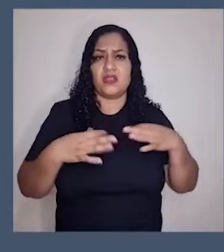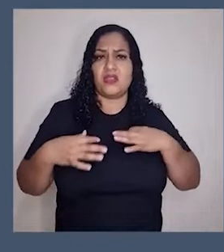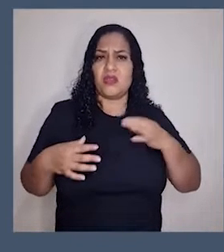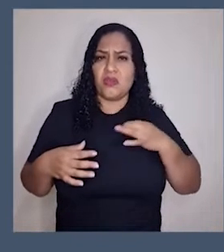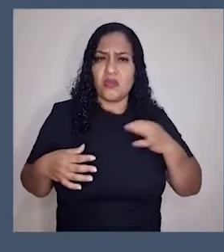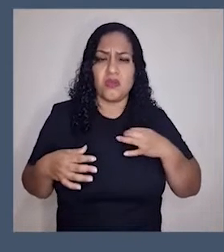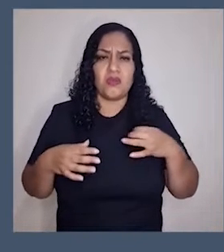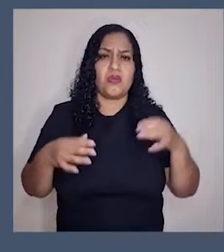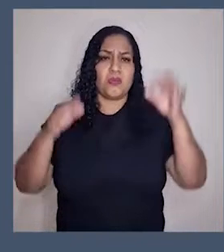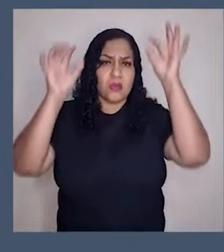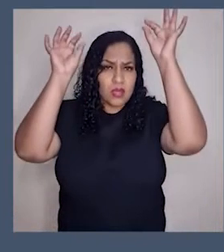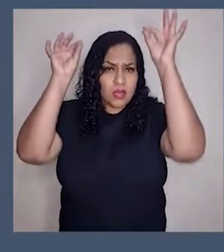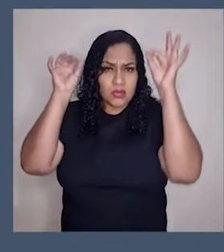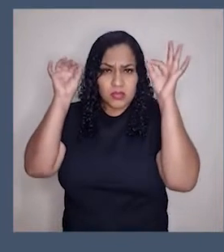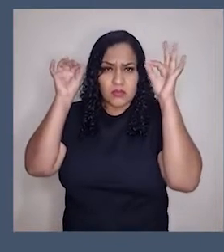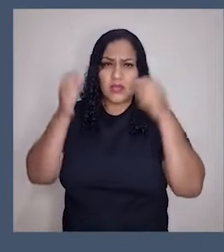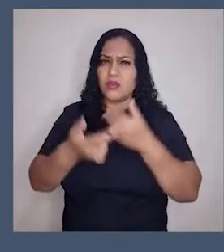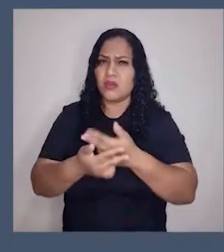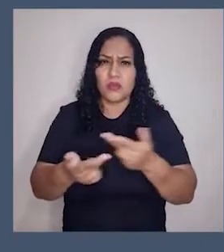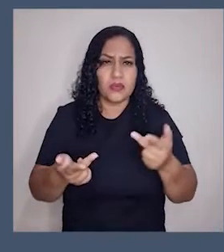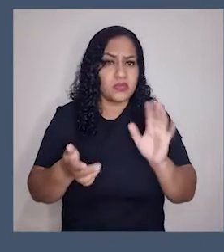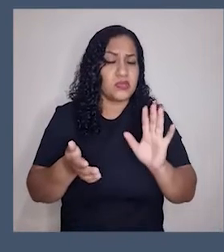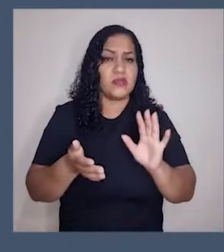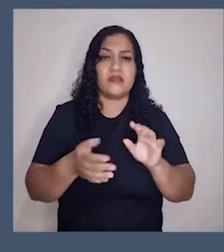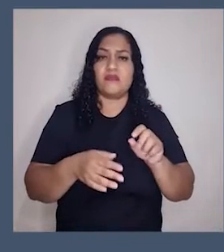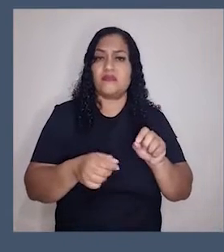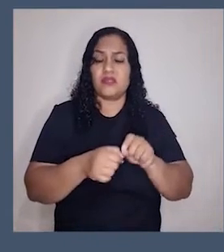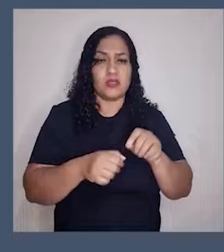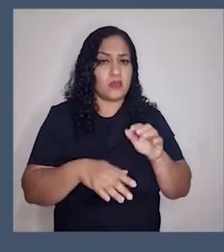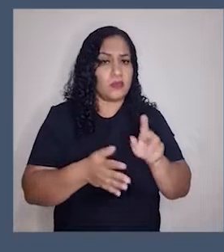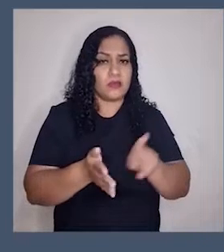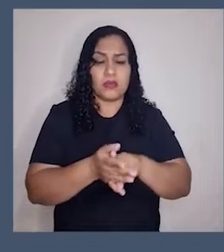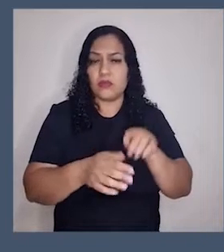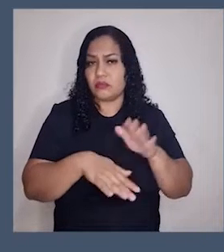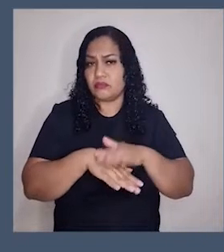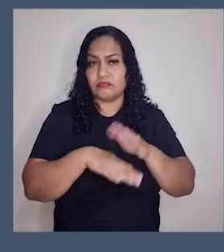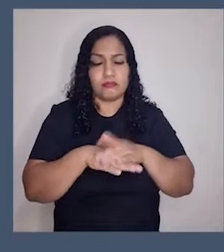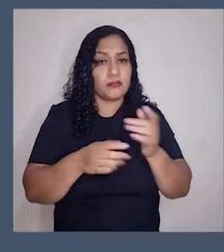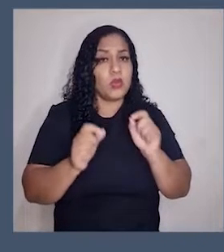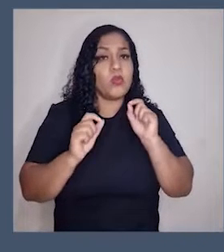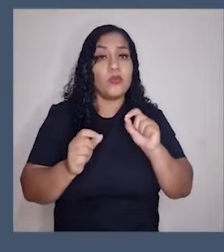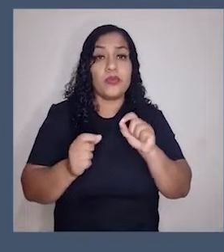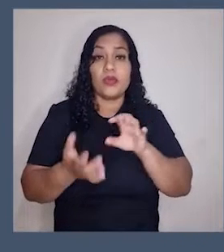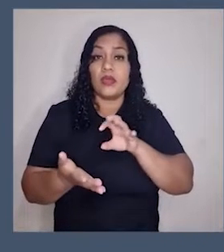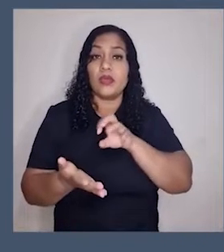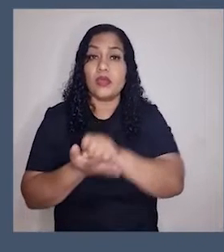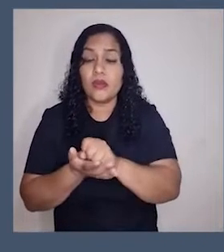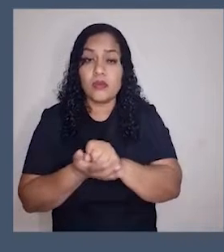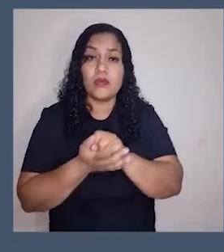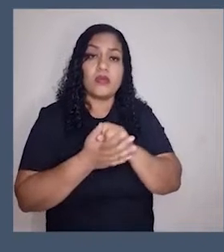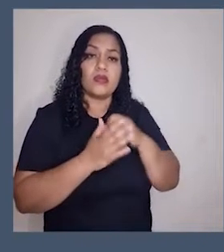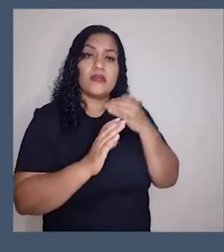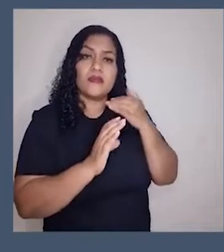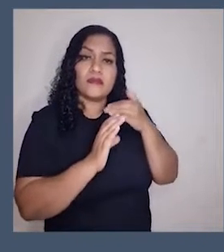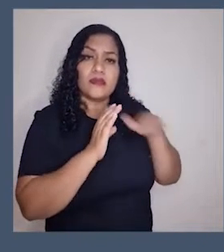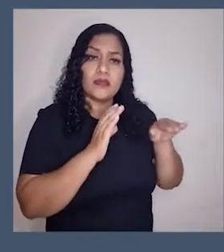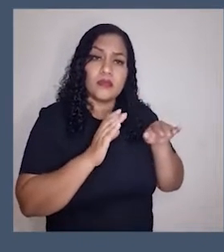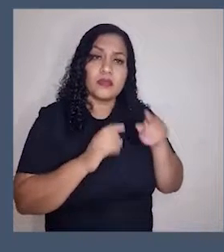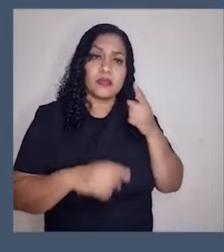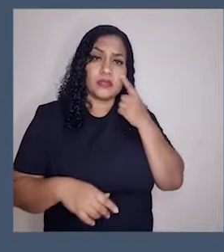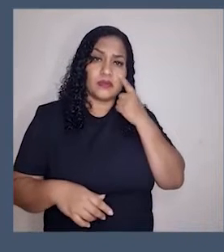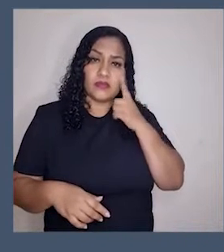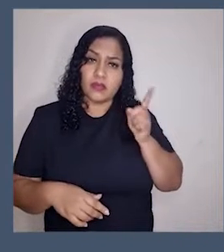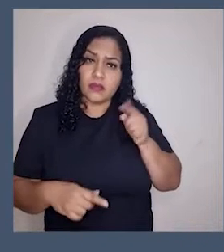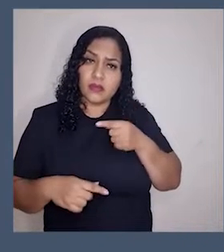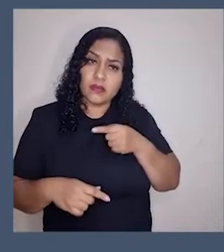roupas já confeccionadas, chapéu, essas coisas já manufaturadas, né? E a colônia, o que que ela enviava, né?